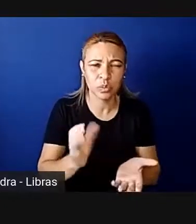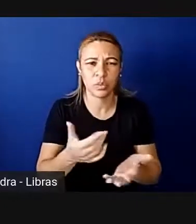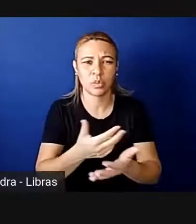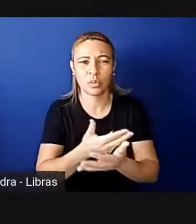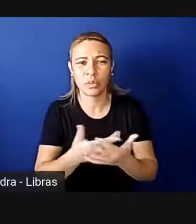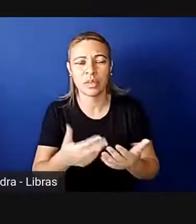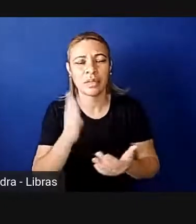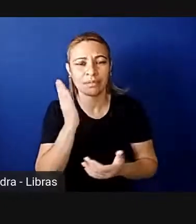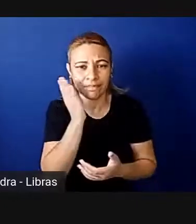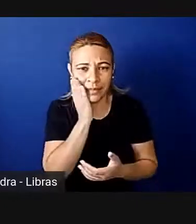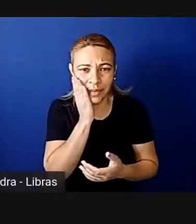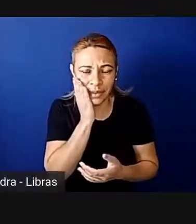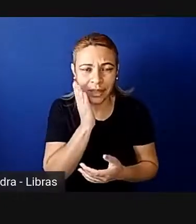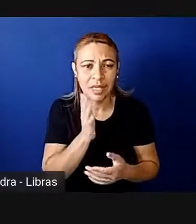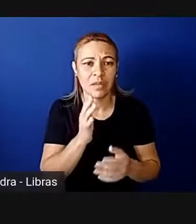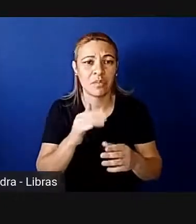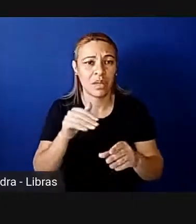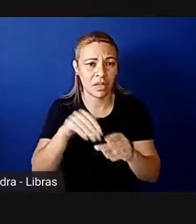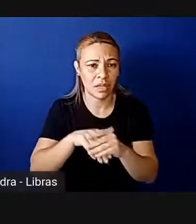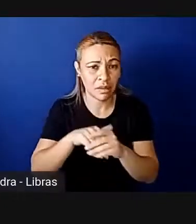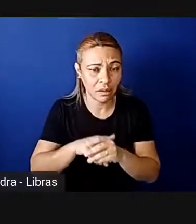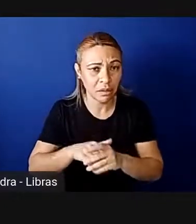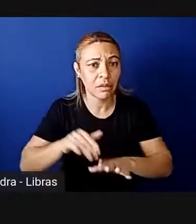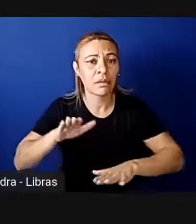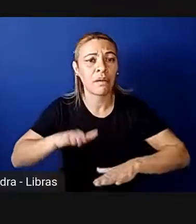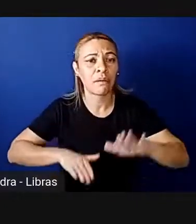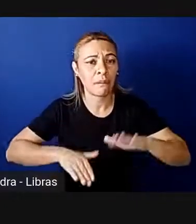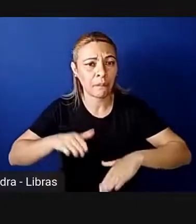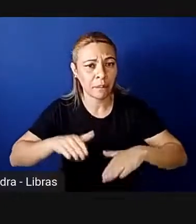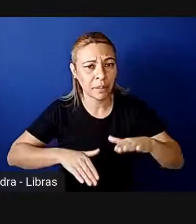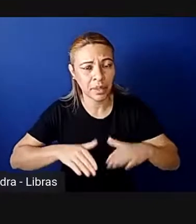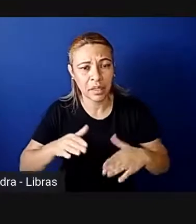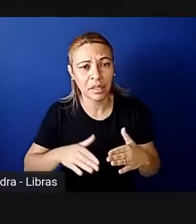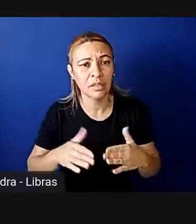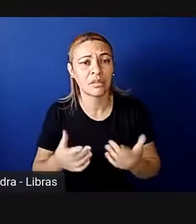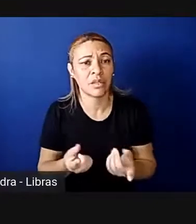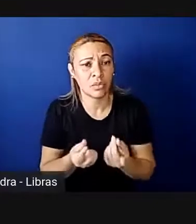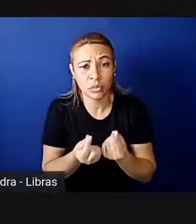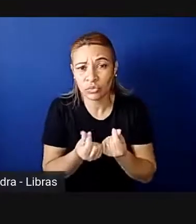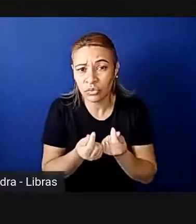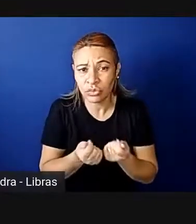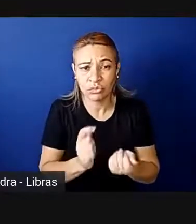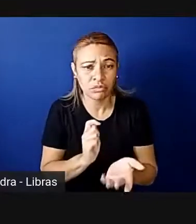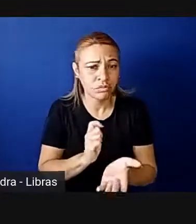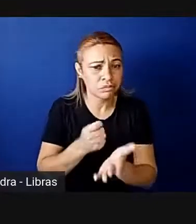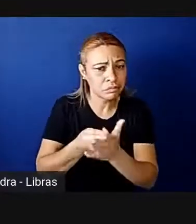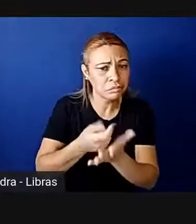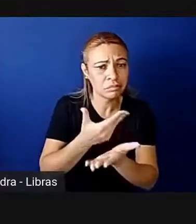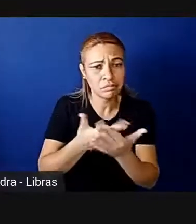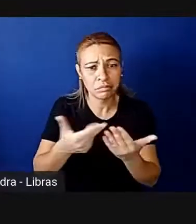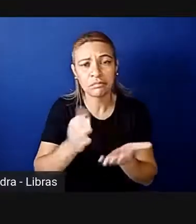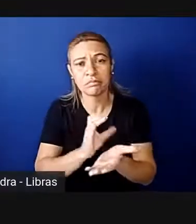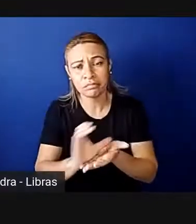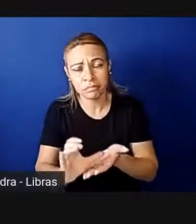eleições dependem, em grande parte, estão associadas a recursos, né, e,